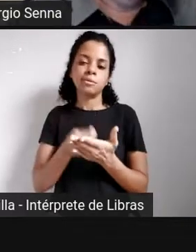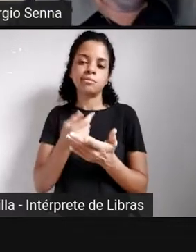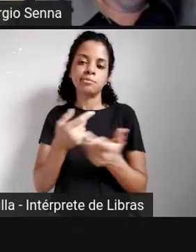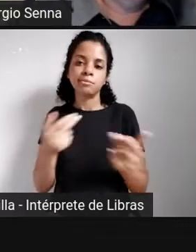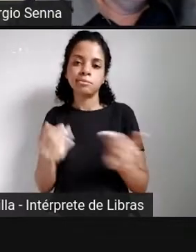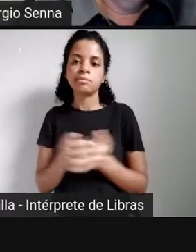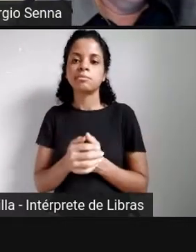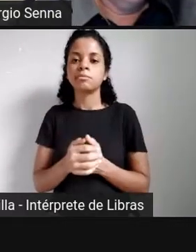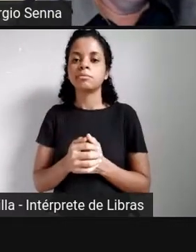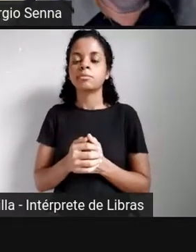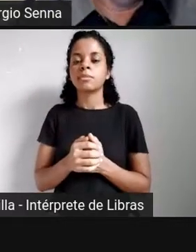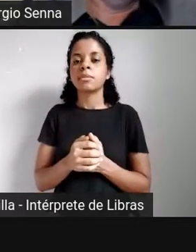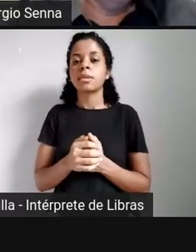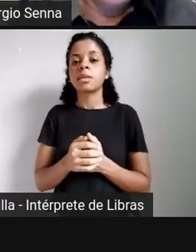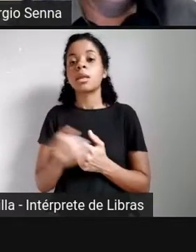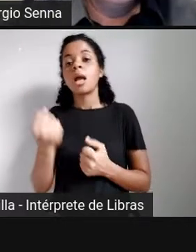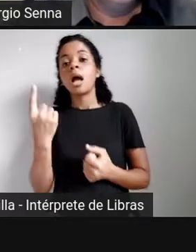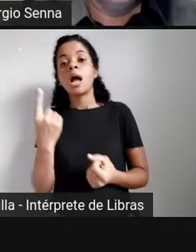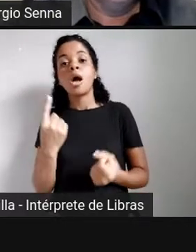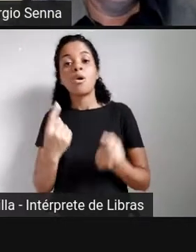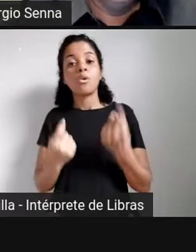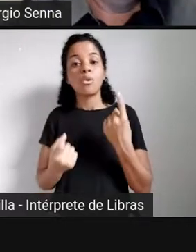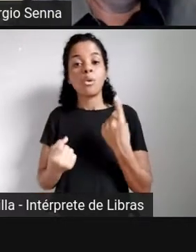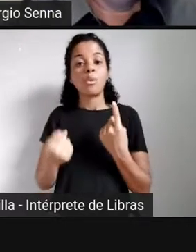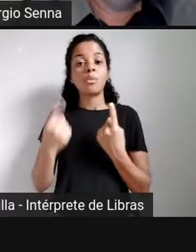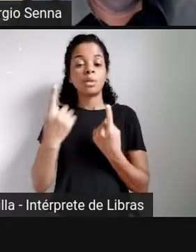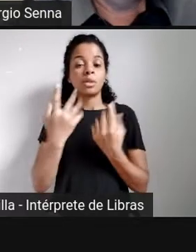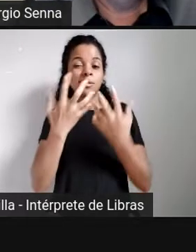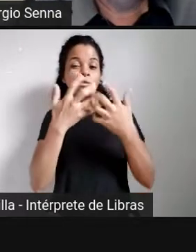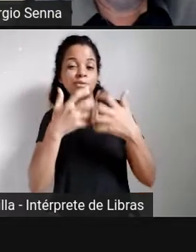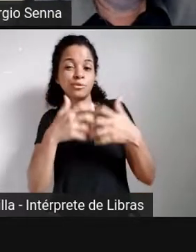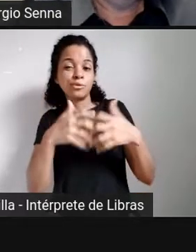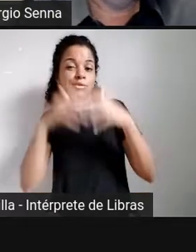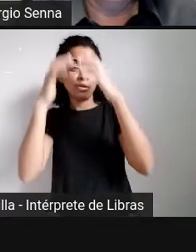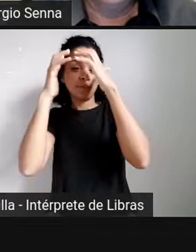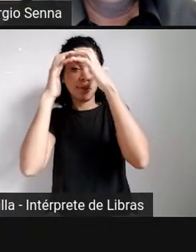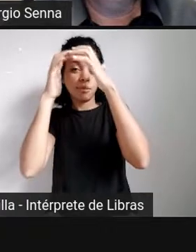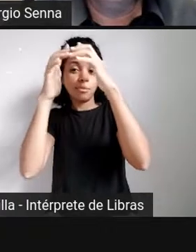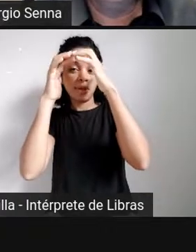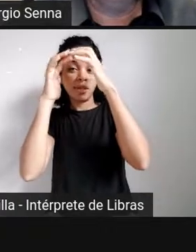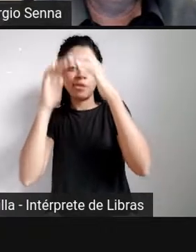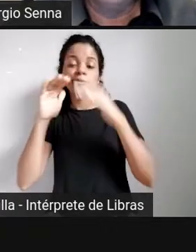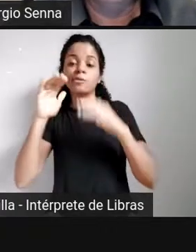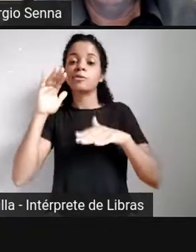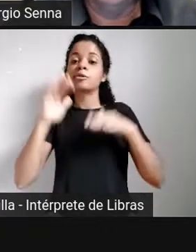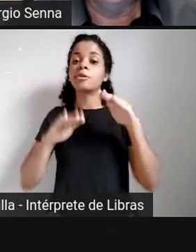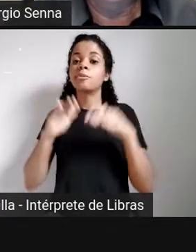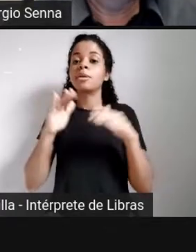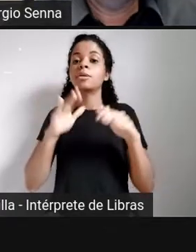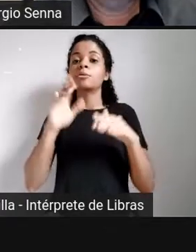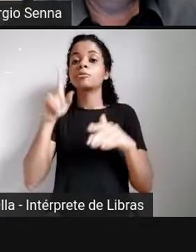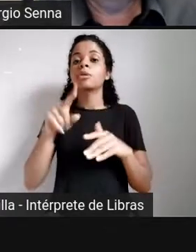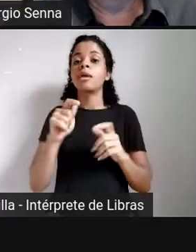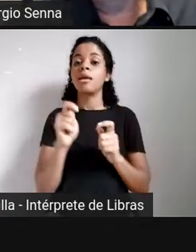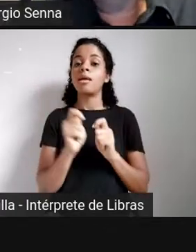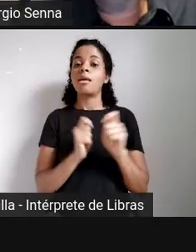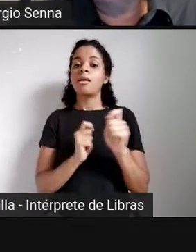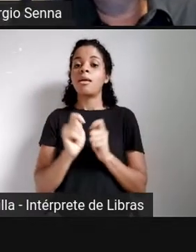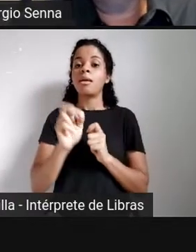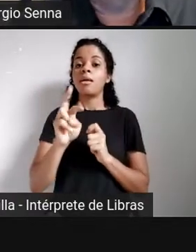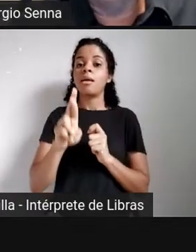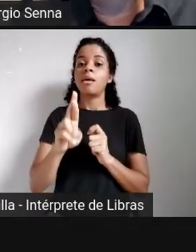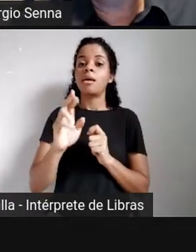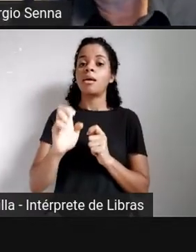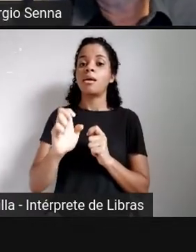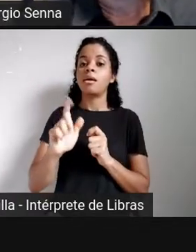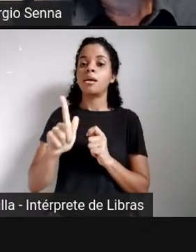Algumas dessas funções, em determinados contextos, elas assumem a função daquilo que a gente chama de reguladores. E eu vou explicar isso